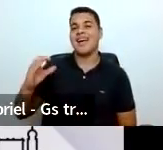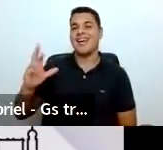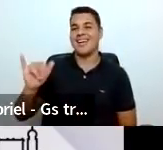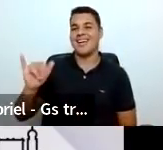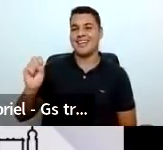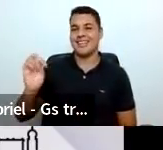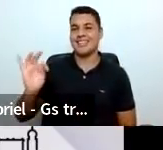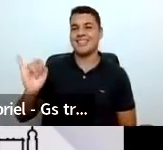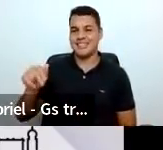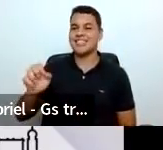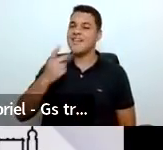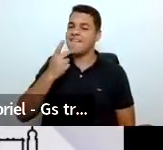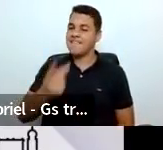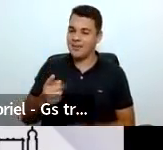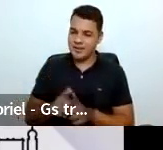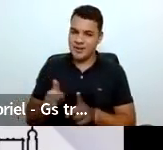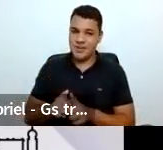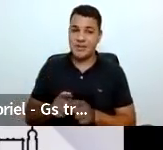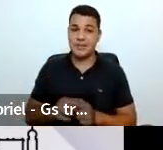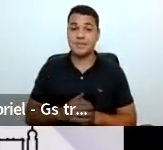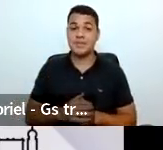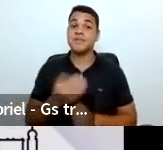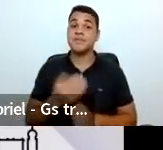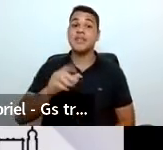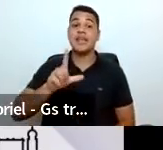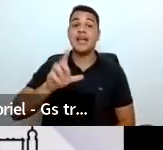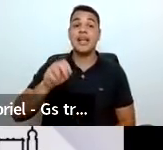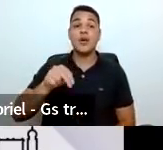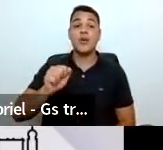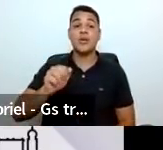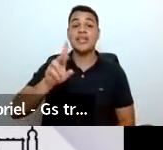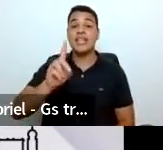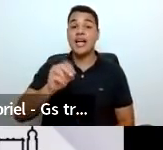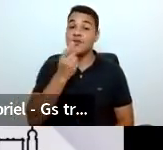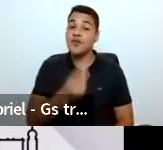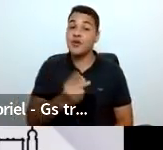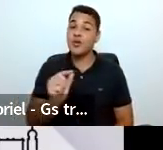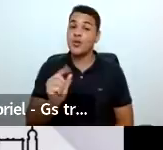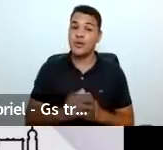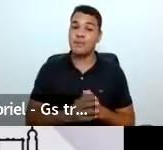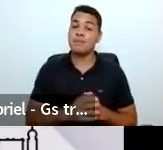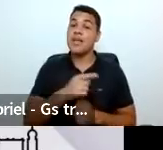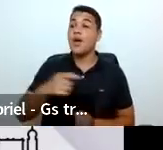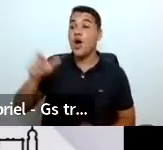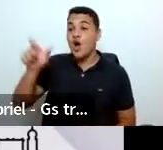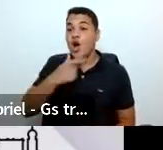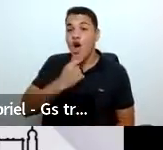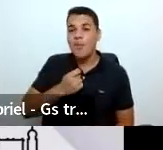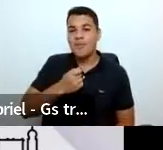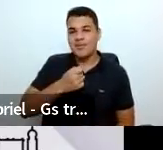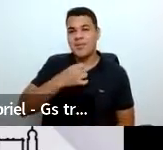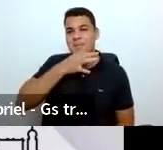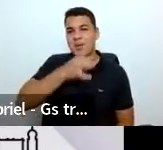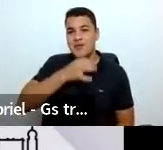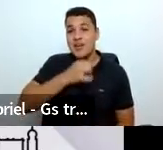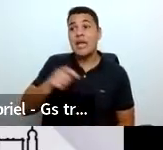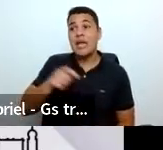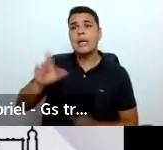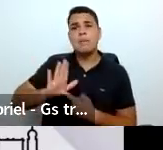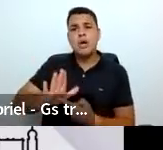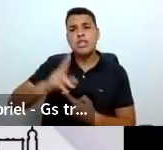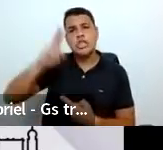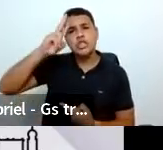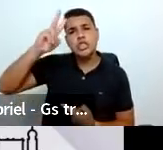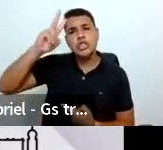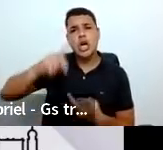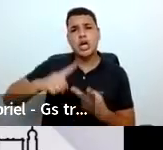Paulo Freire já, onde o Leonardo Boff fala assim, Paulo Freire mostra a história e existência humana como um